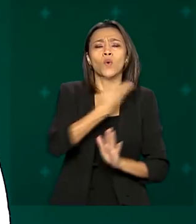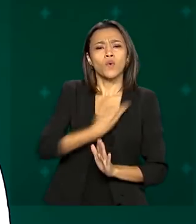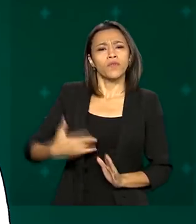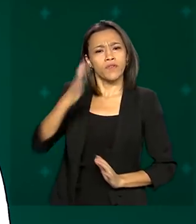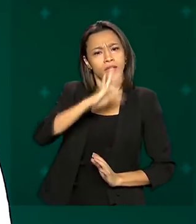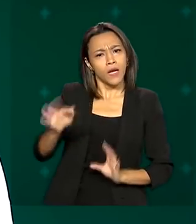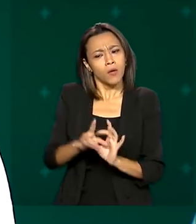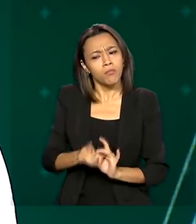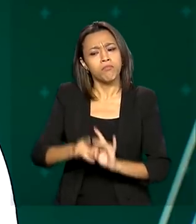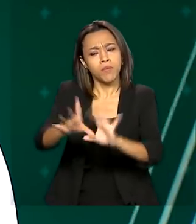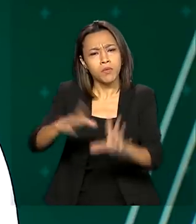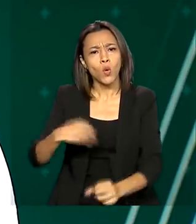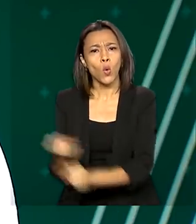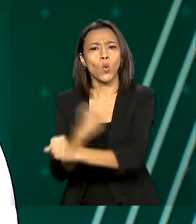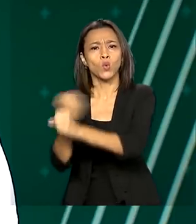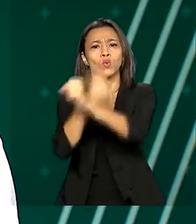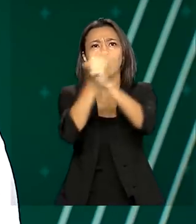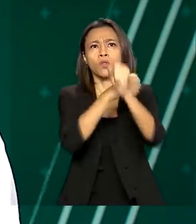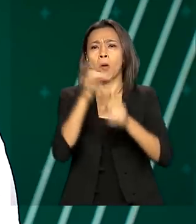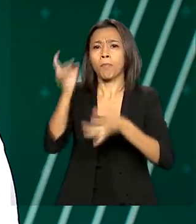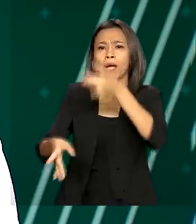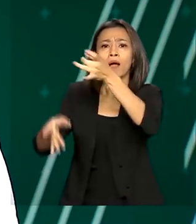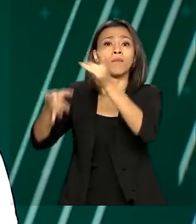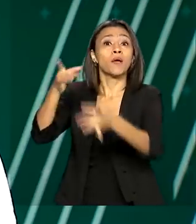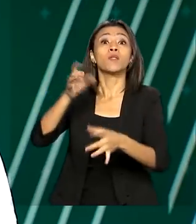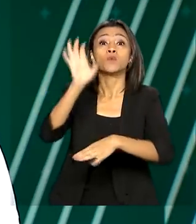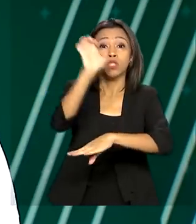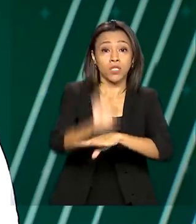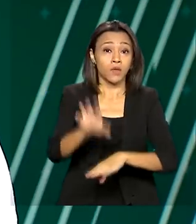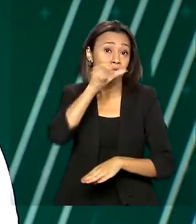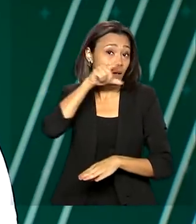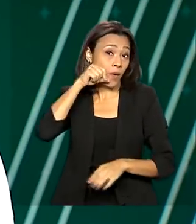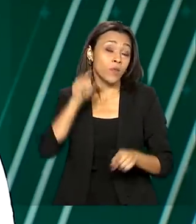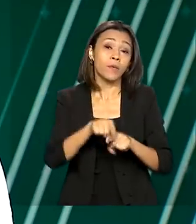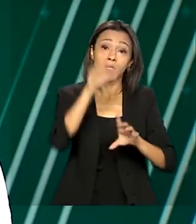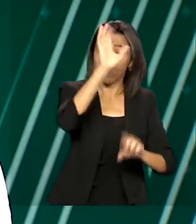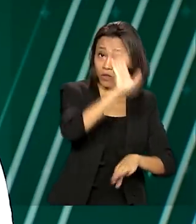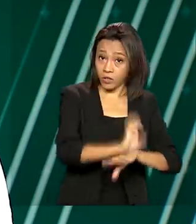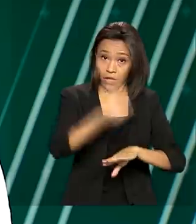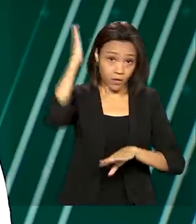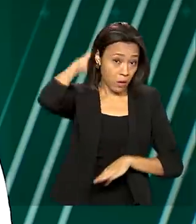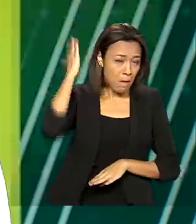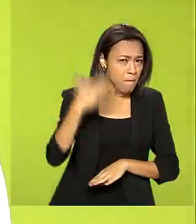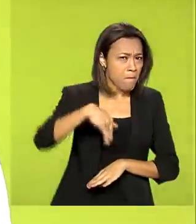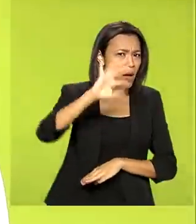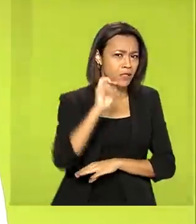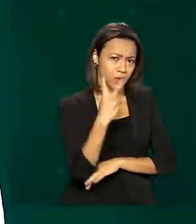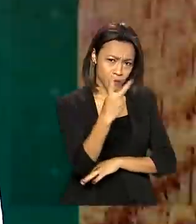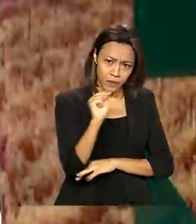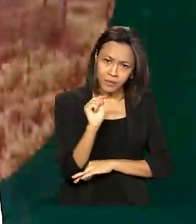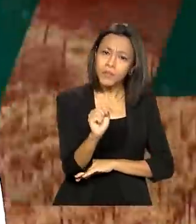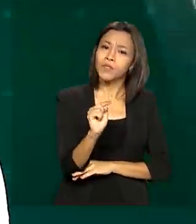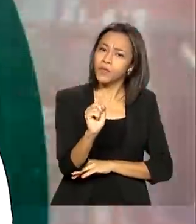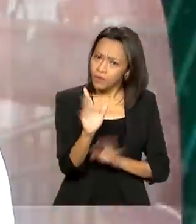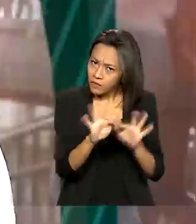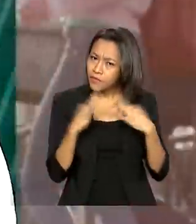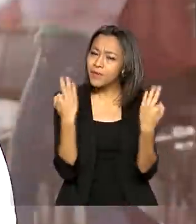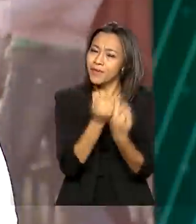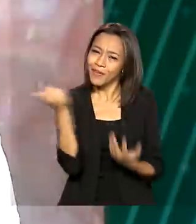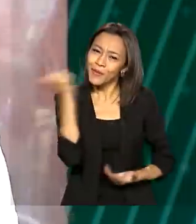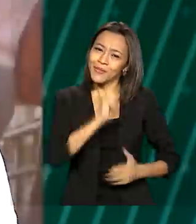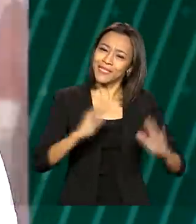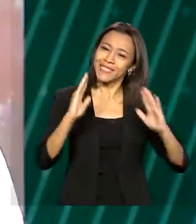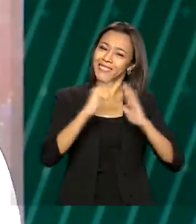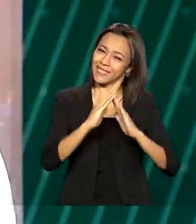retomada de obras paralisadas em Alagoas e no Pará. Mais de duas mil famílias vão ser atendidas com a conclusão das